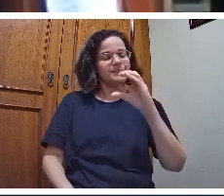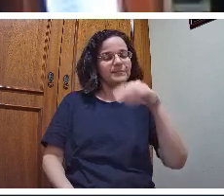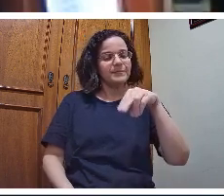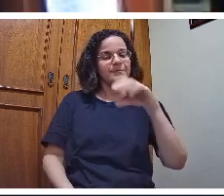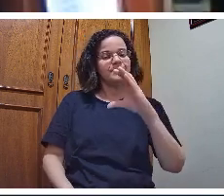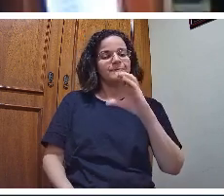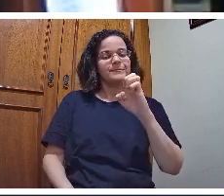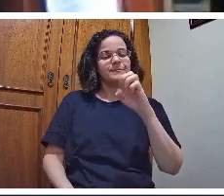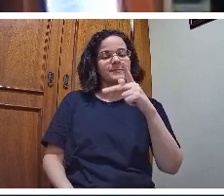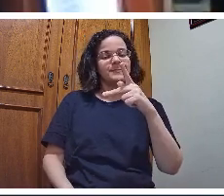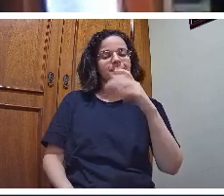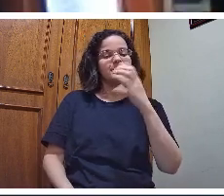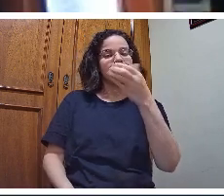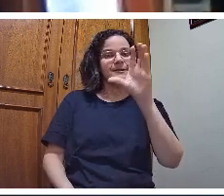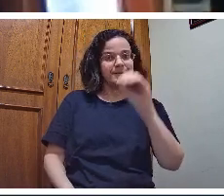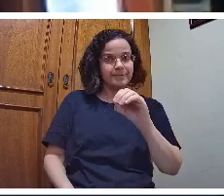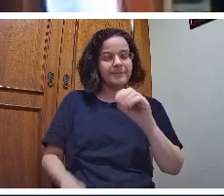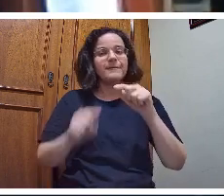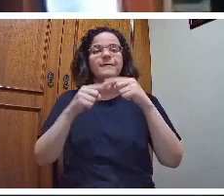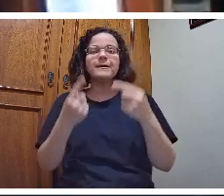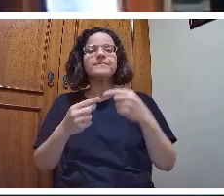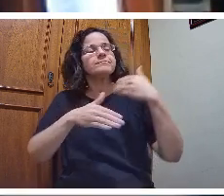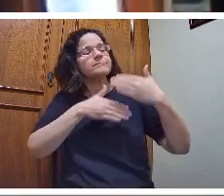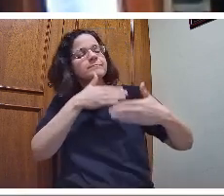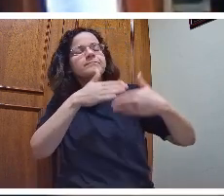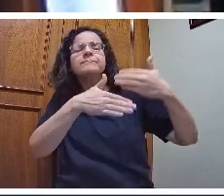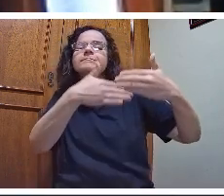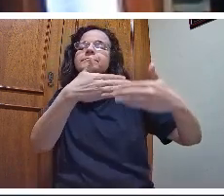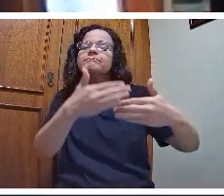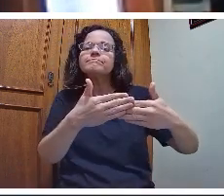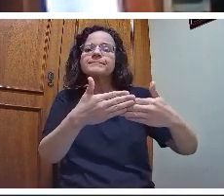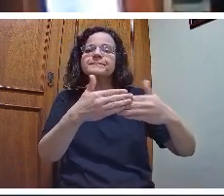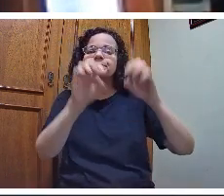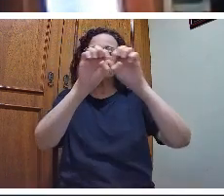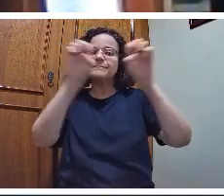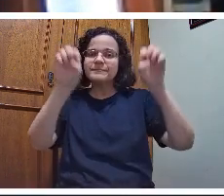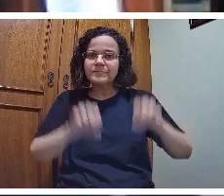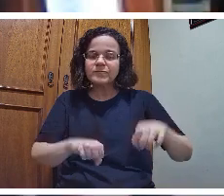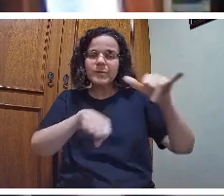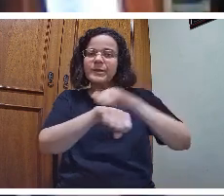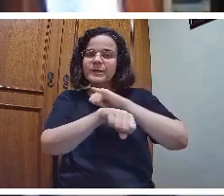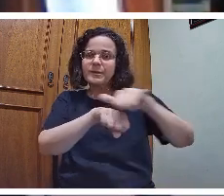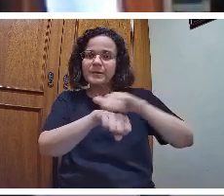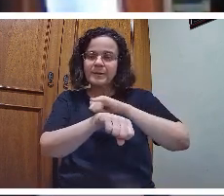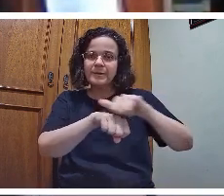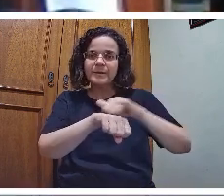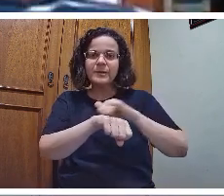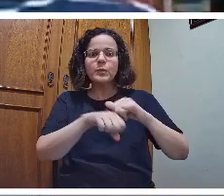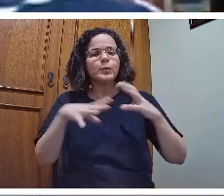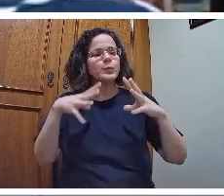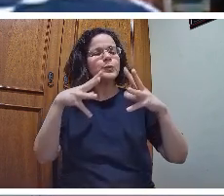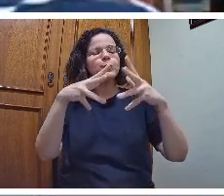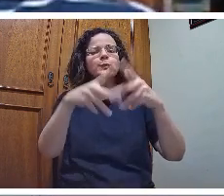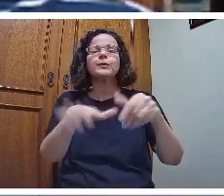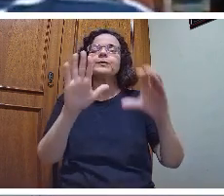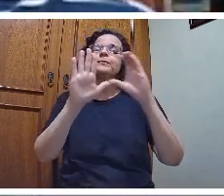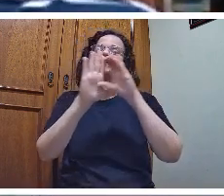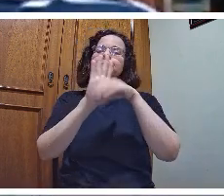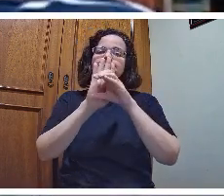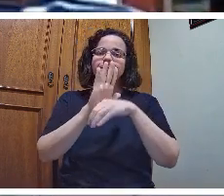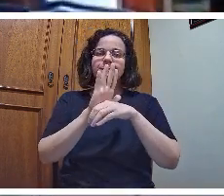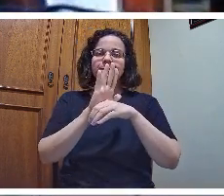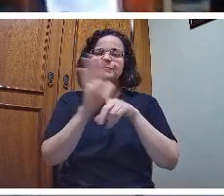E você vai explicar na instrumentalização todo o conceito da água, todo o conceito